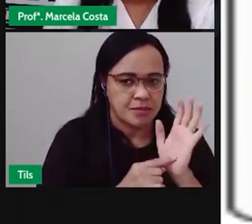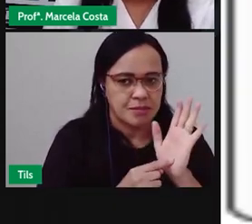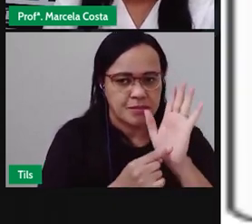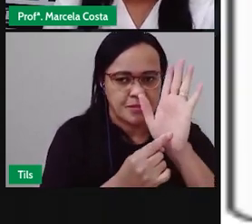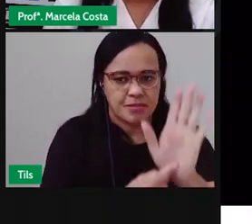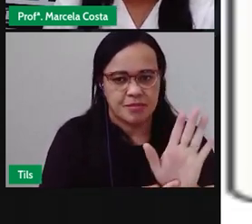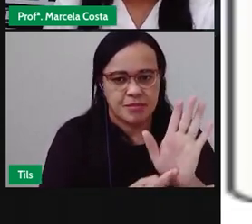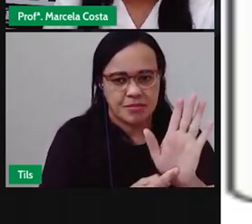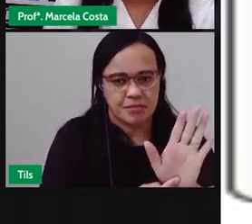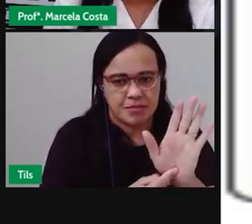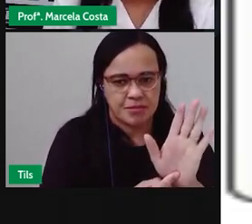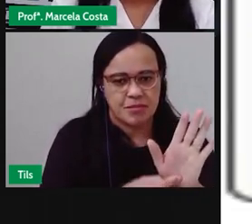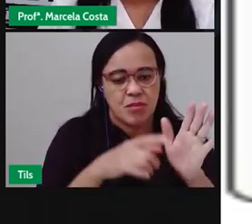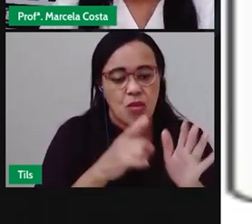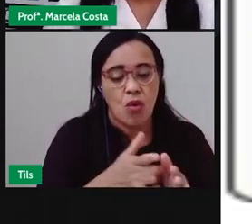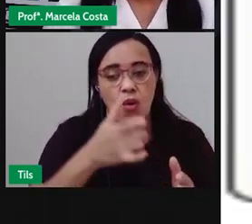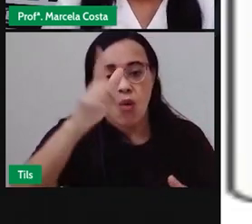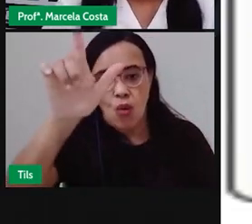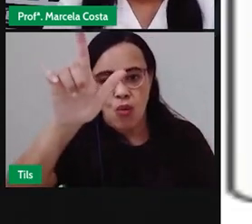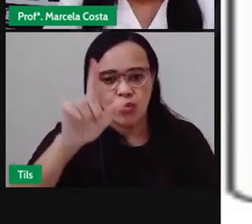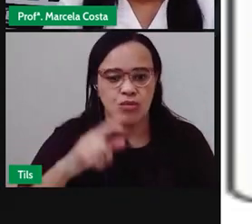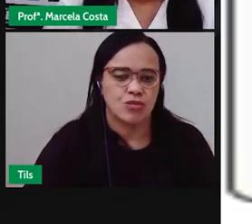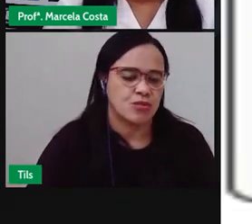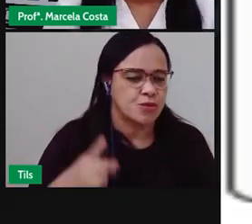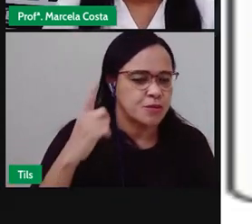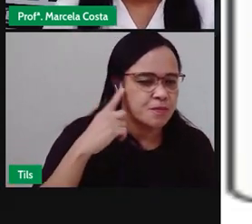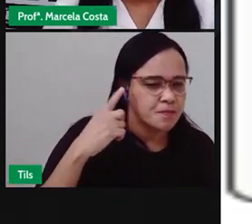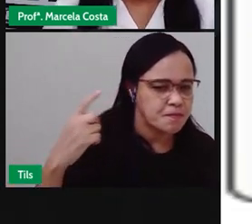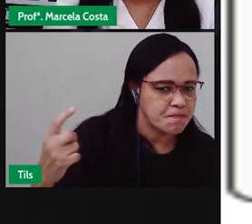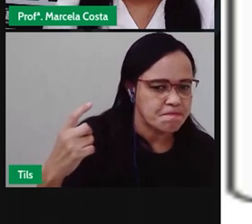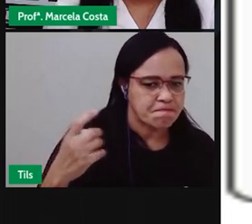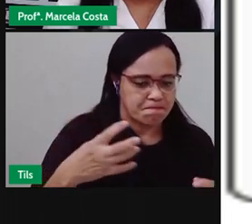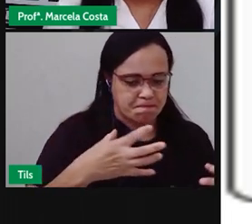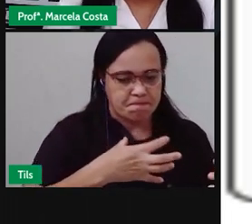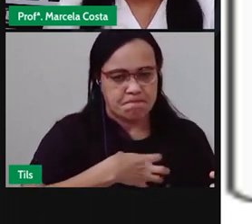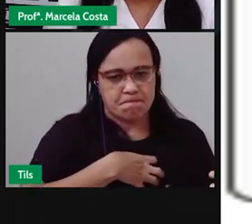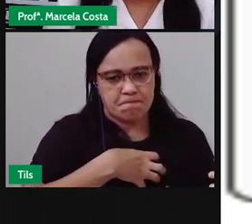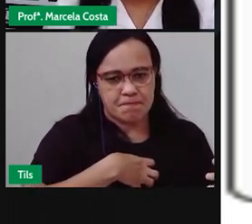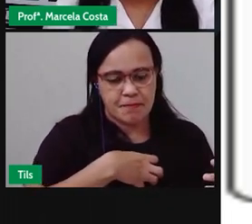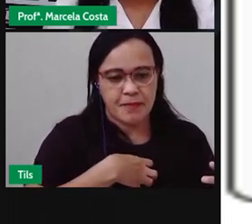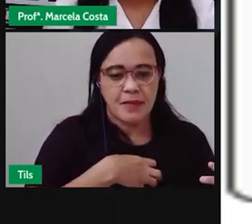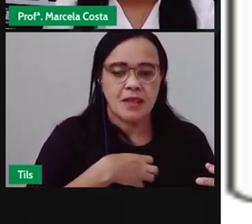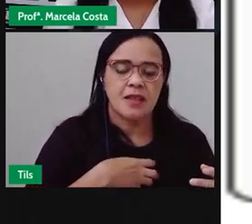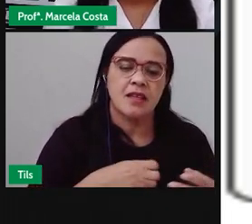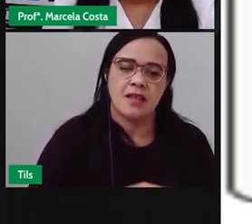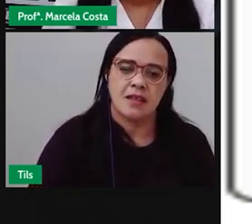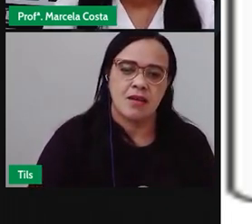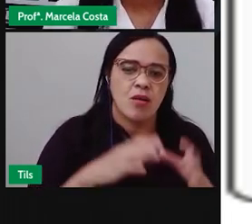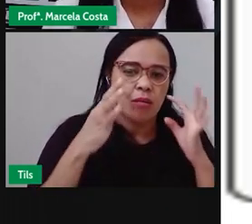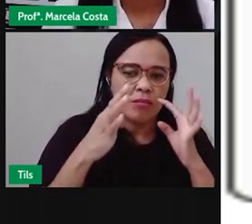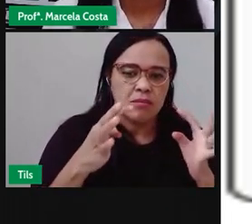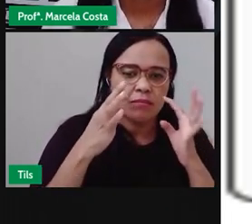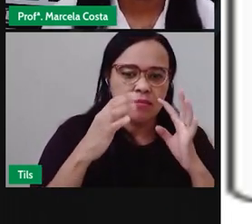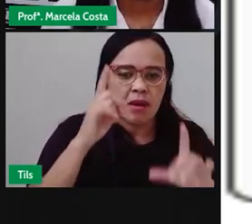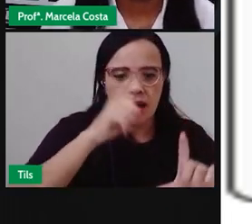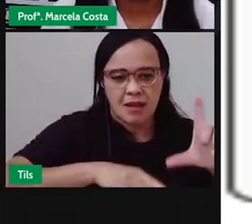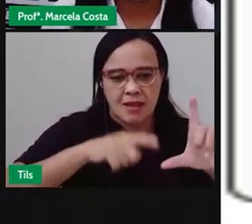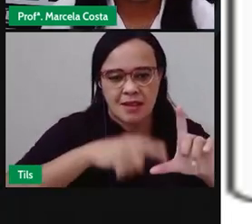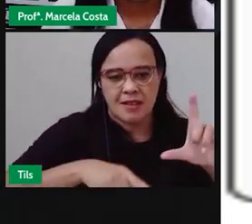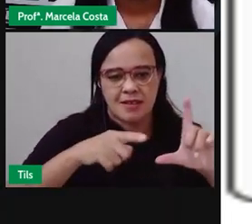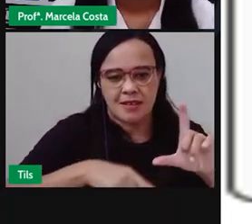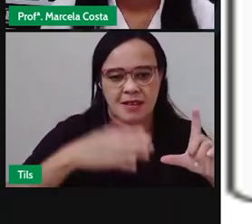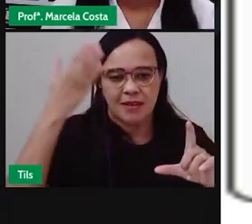Esse outro som Nê? Essa outra letra Representando o som Nê? Que é a letra